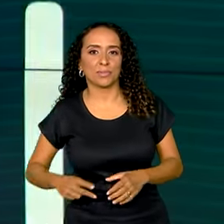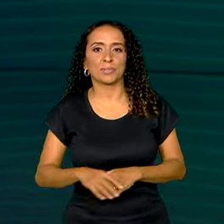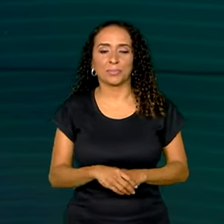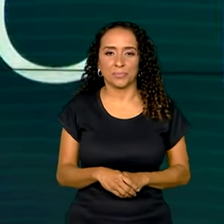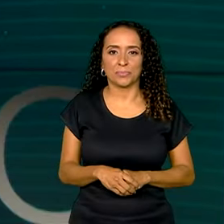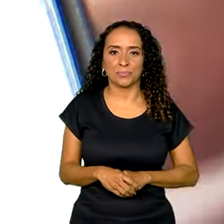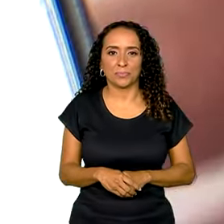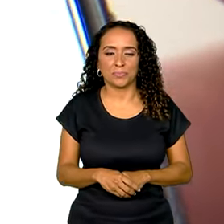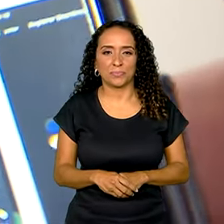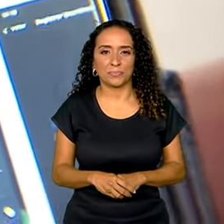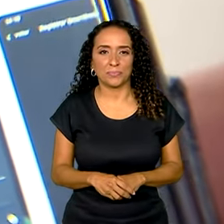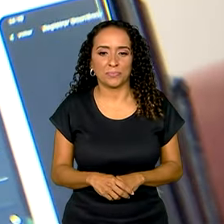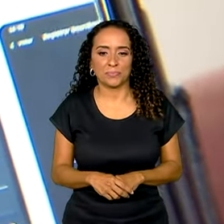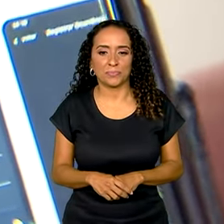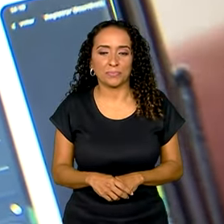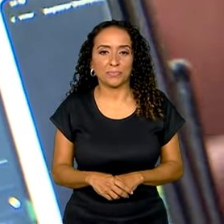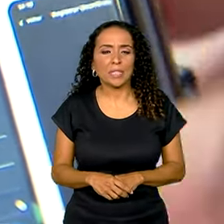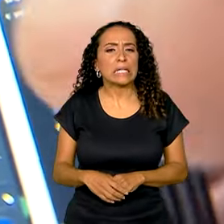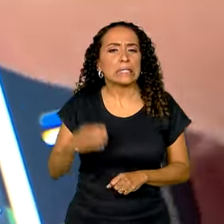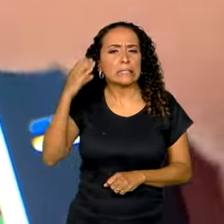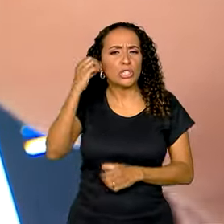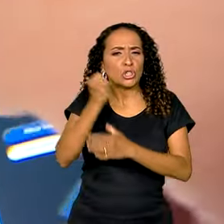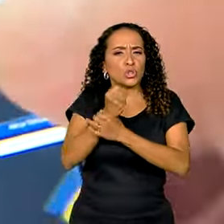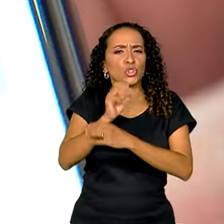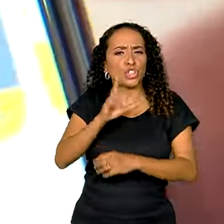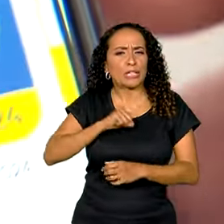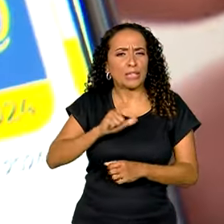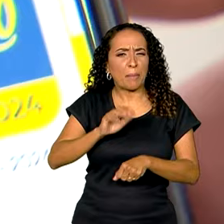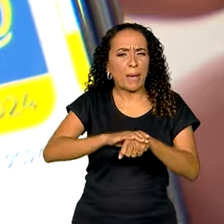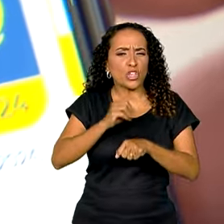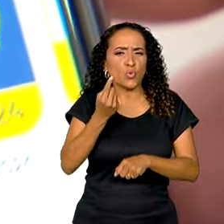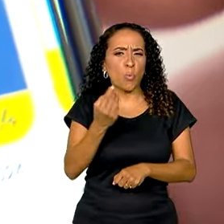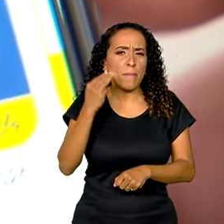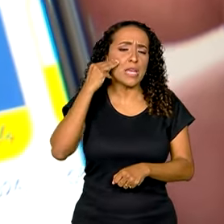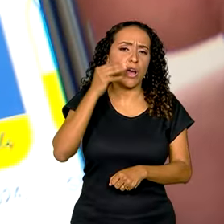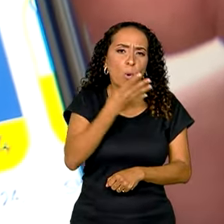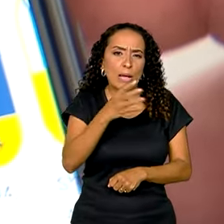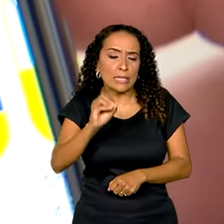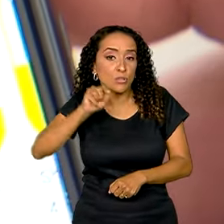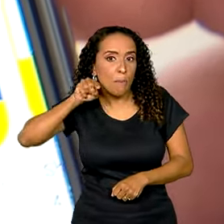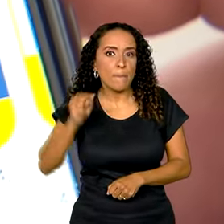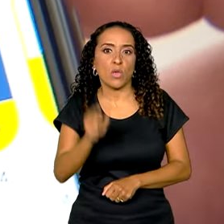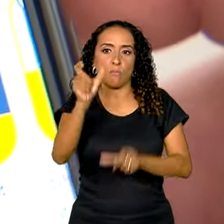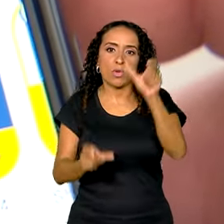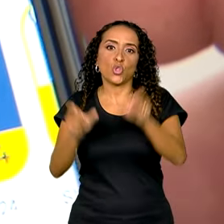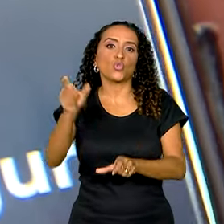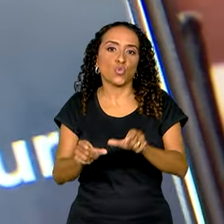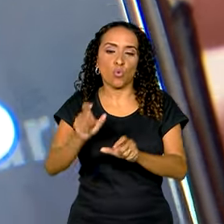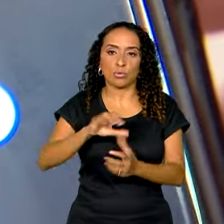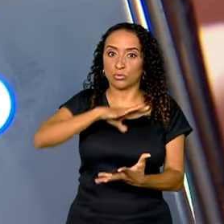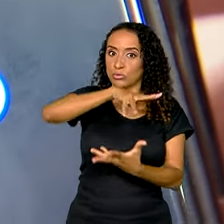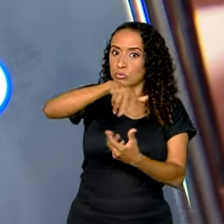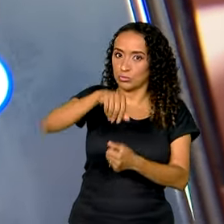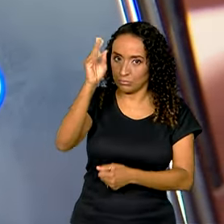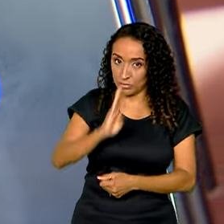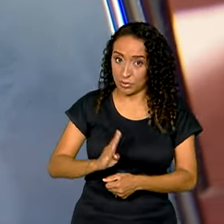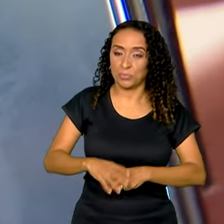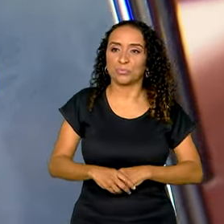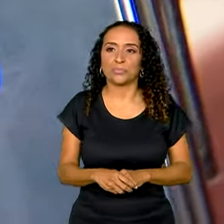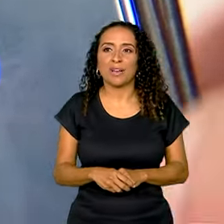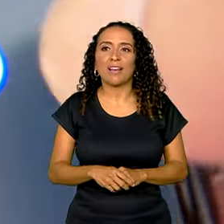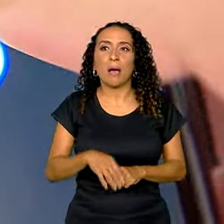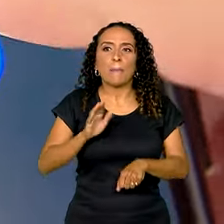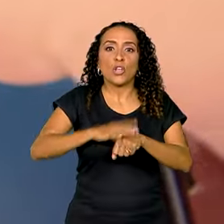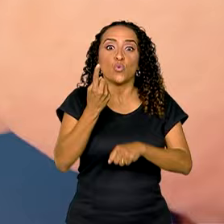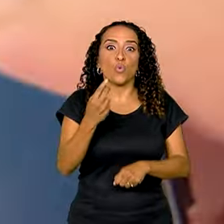Pública. Celular Seguro já possui mais de 1 milhão e 400 mil usuários em todo o país, com mais de 1 milhão de